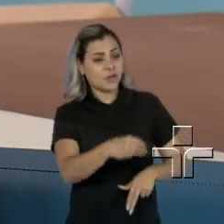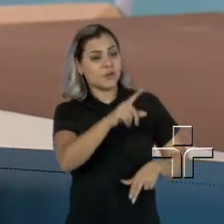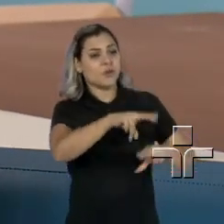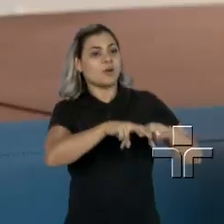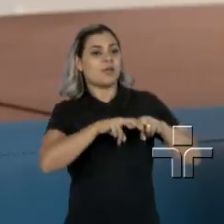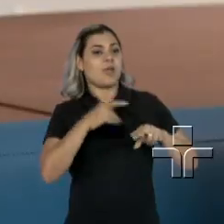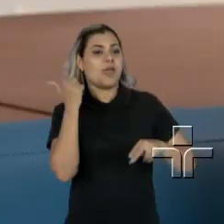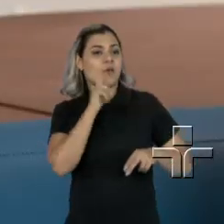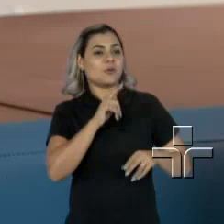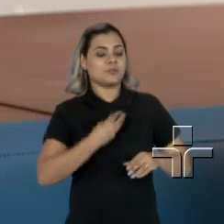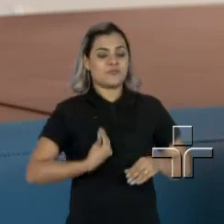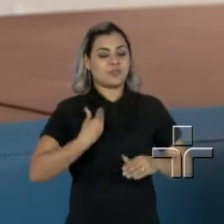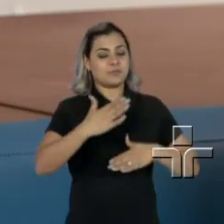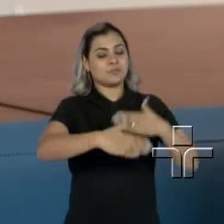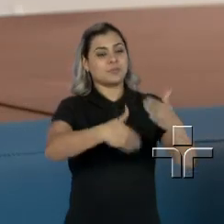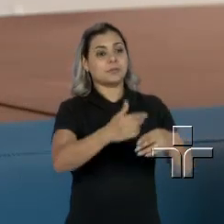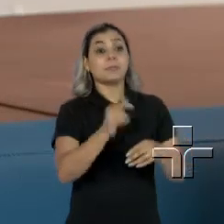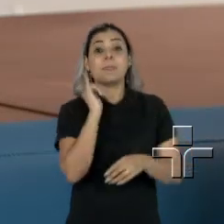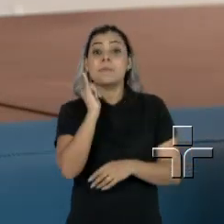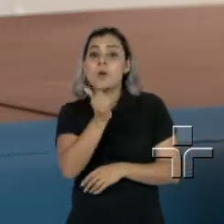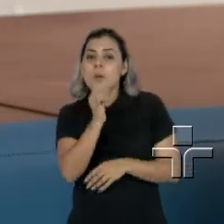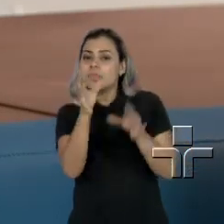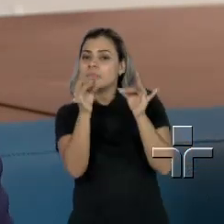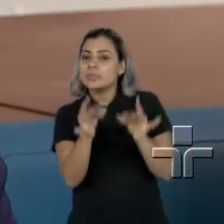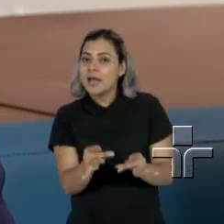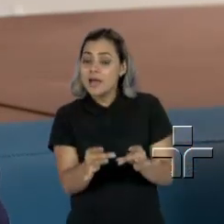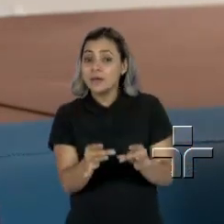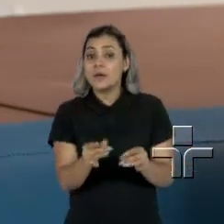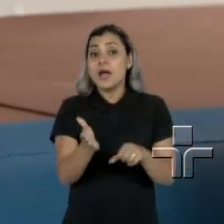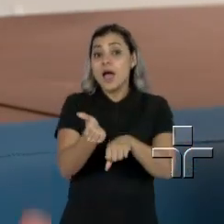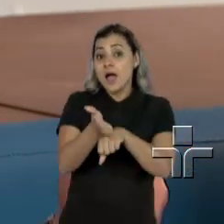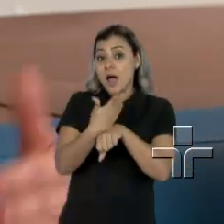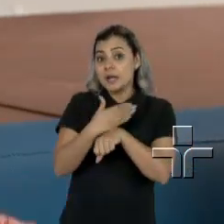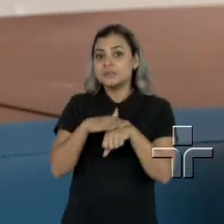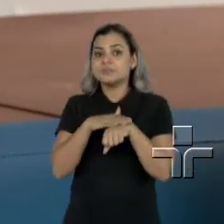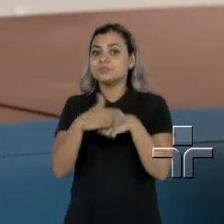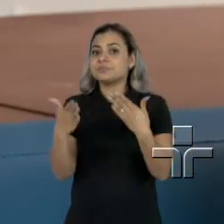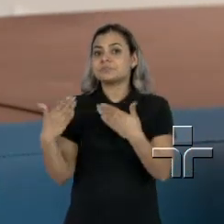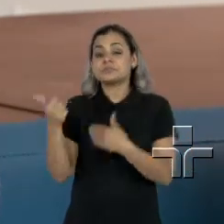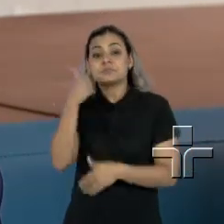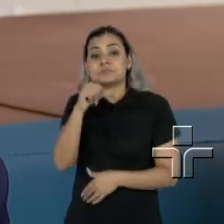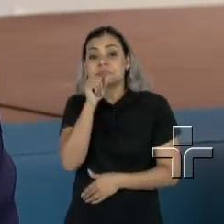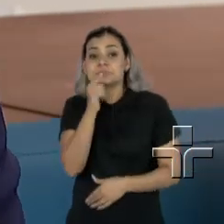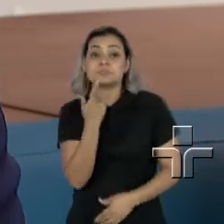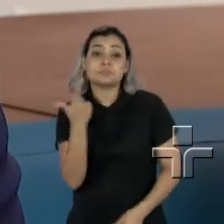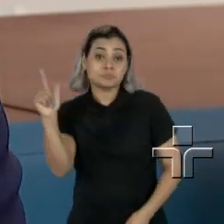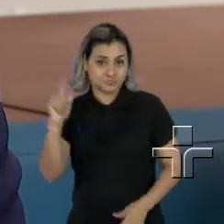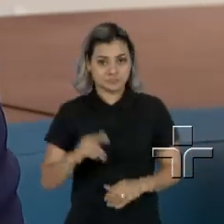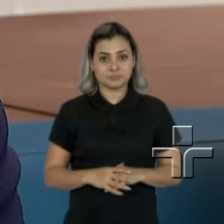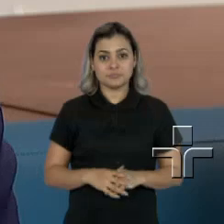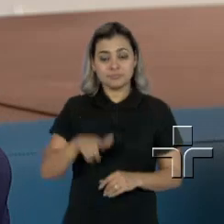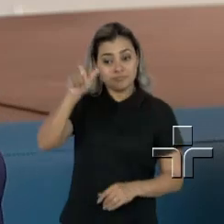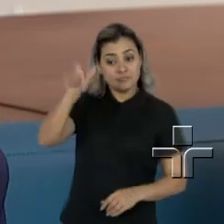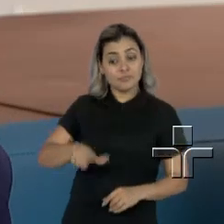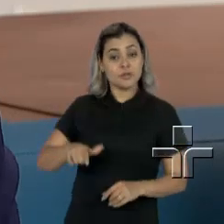cama. Então daqui a pouco você conta como é que eles estão hoje. Antes a gente vai conhecer uma outra mãe, né, Rô? Ela engravidou aos